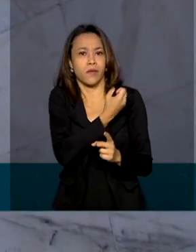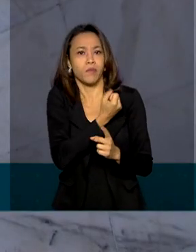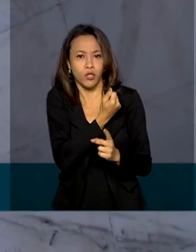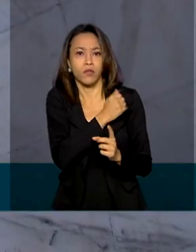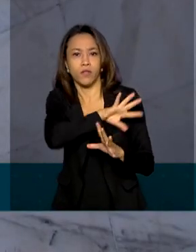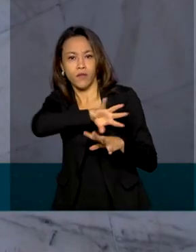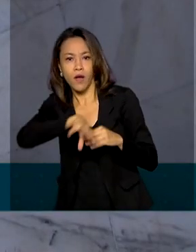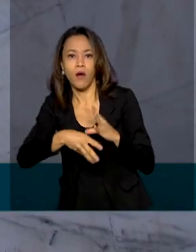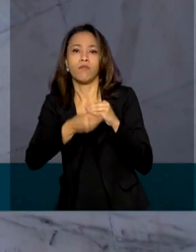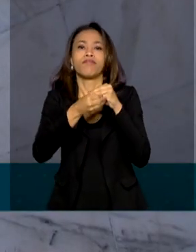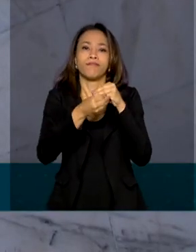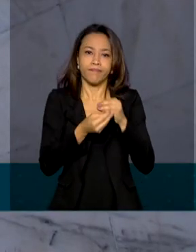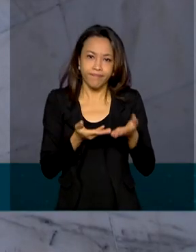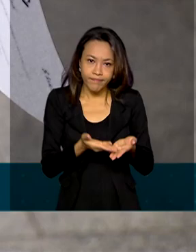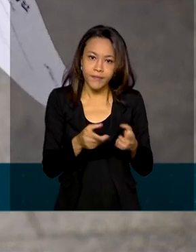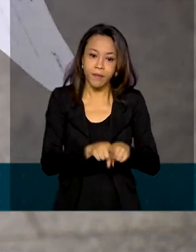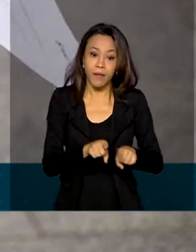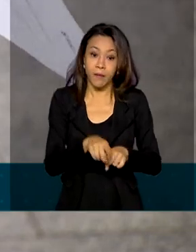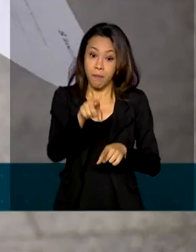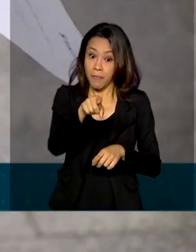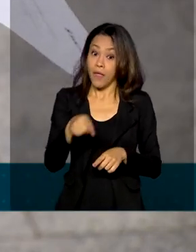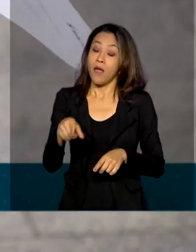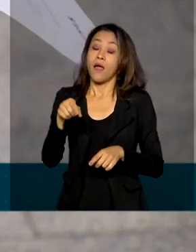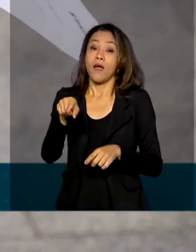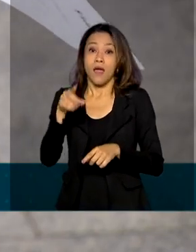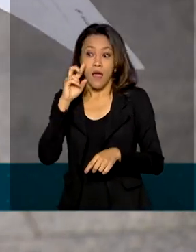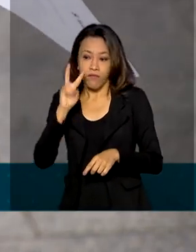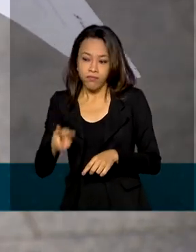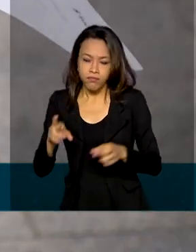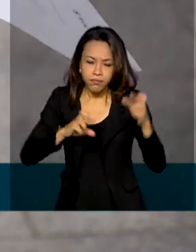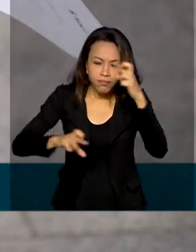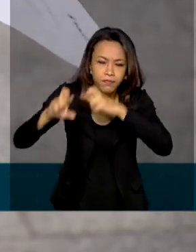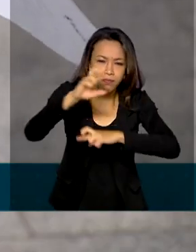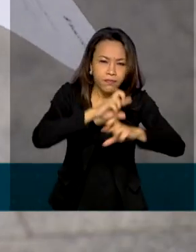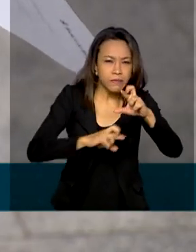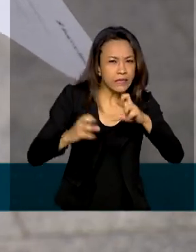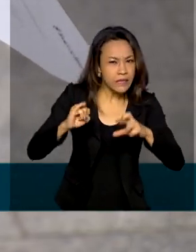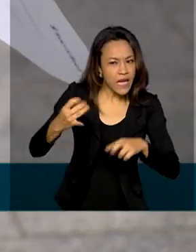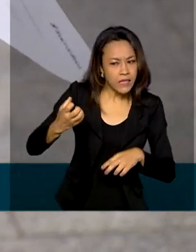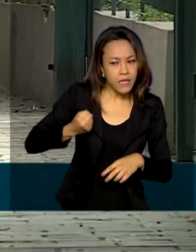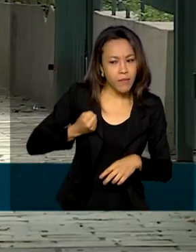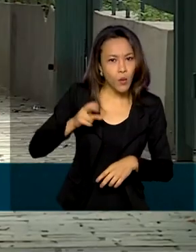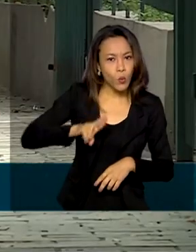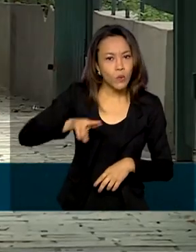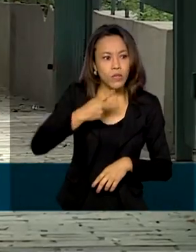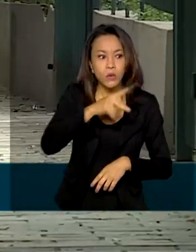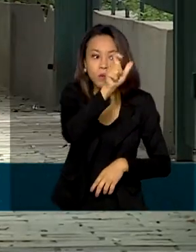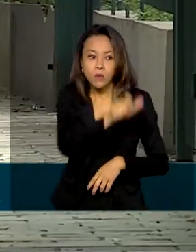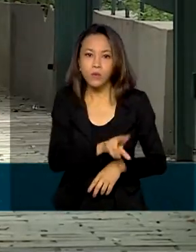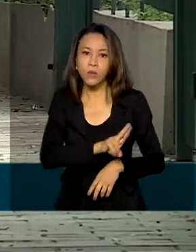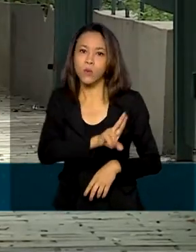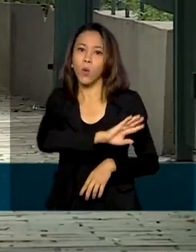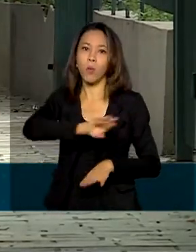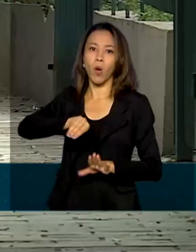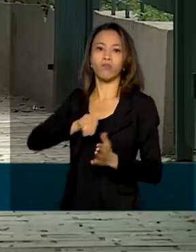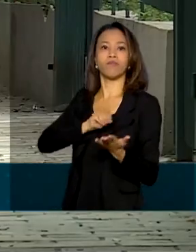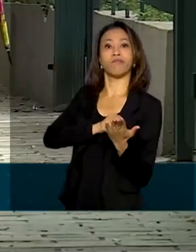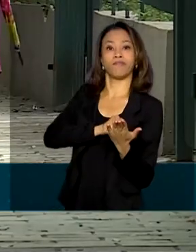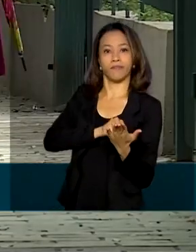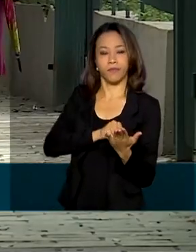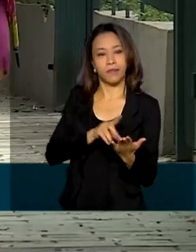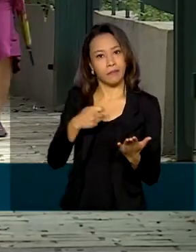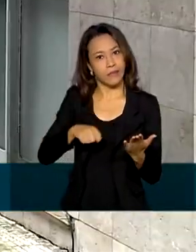A Receita Federal orienta a verificar se alguém recebeu o auxílio usando o seu nome. Neste caso, é preciso